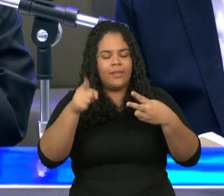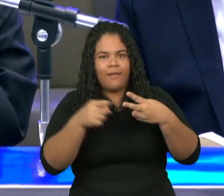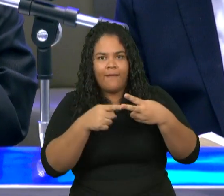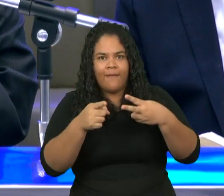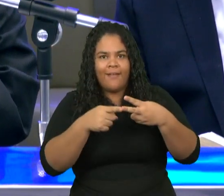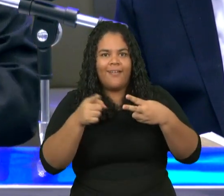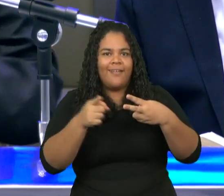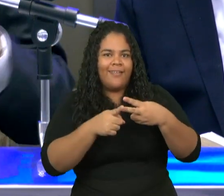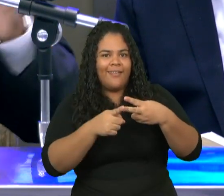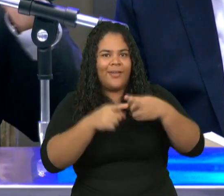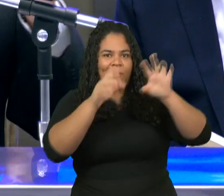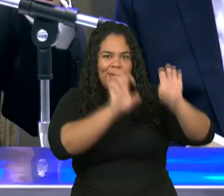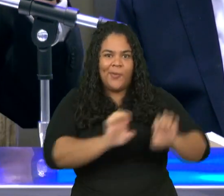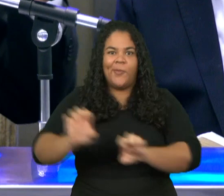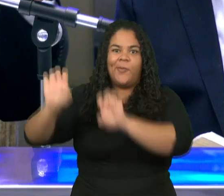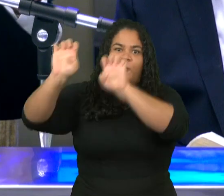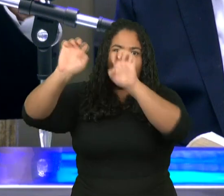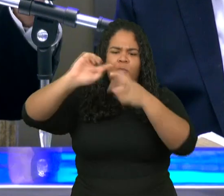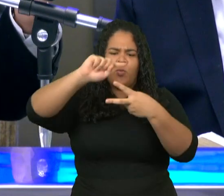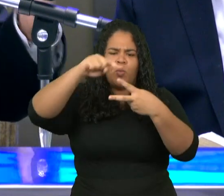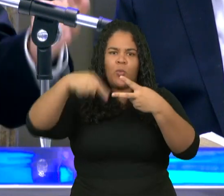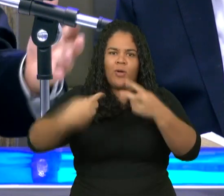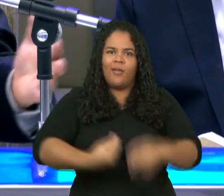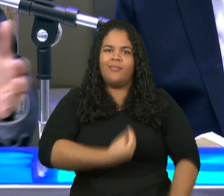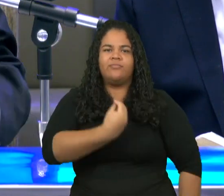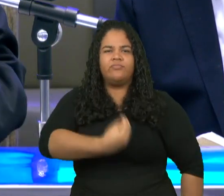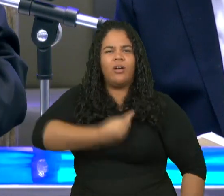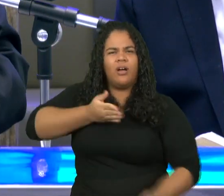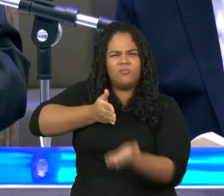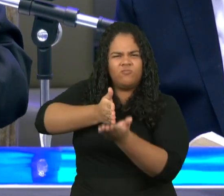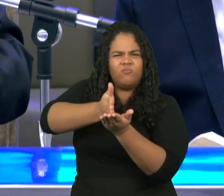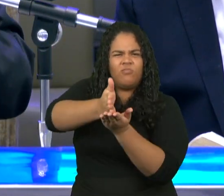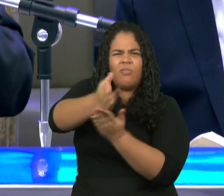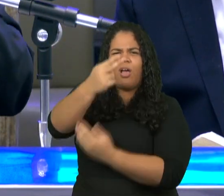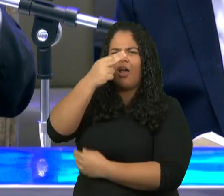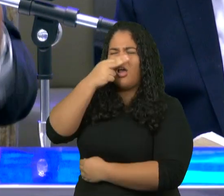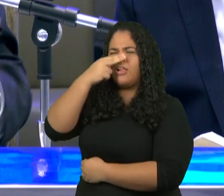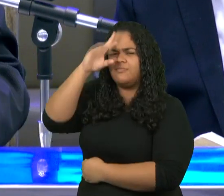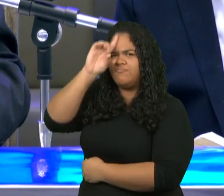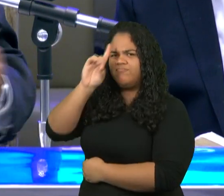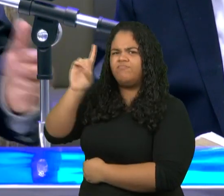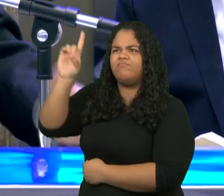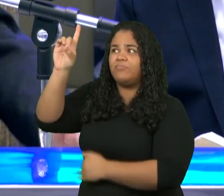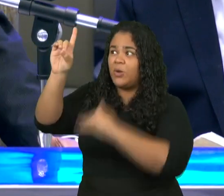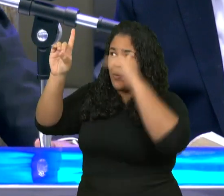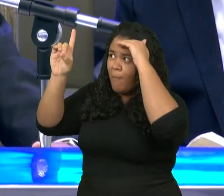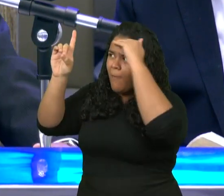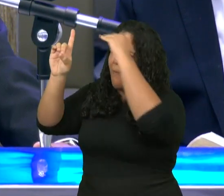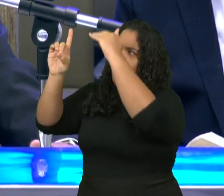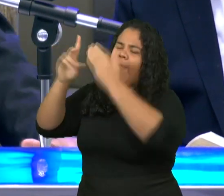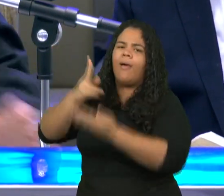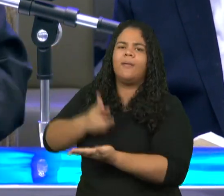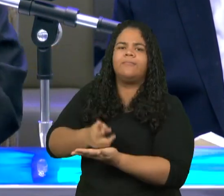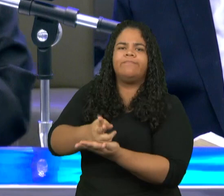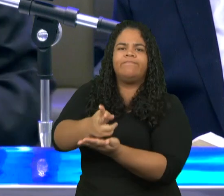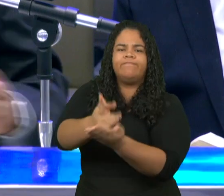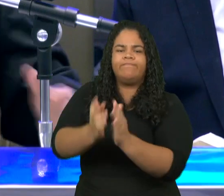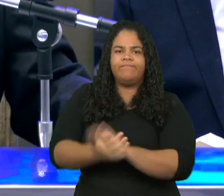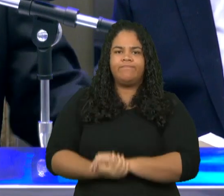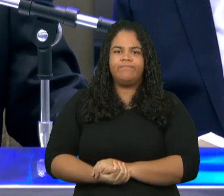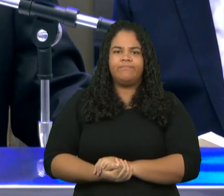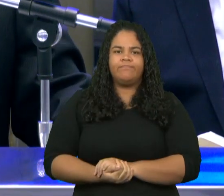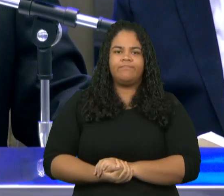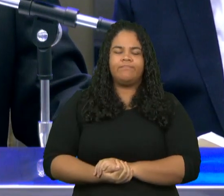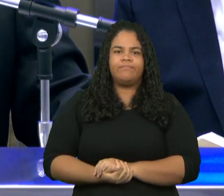Só que, na visão, na figura que nós encontramos, escatológica